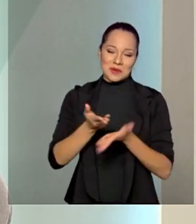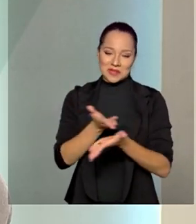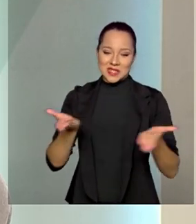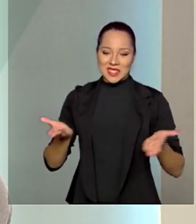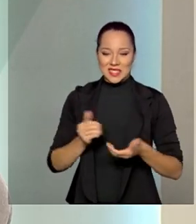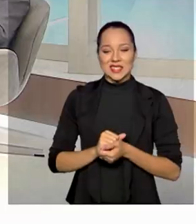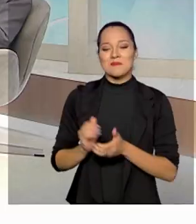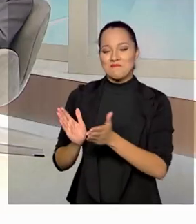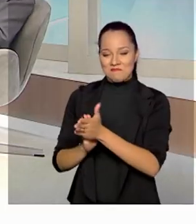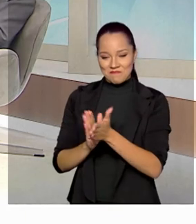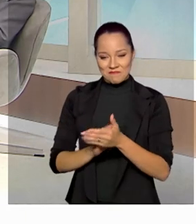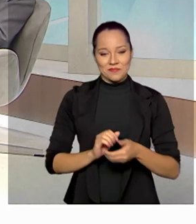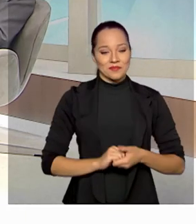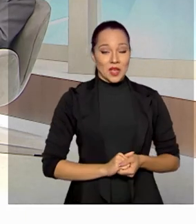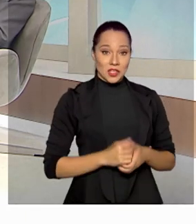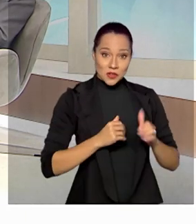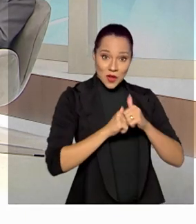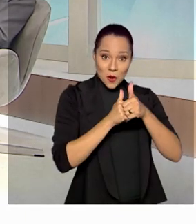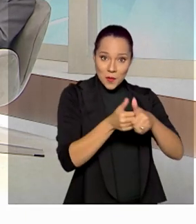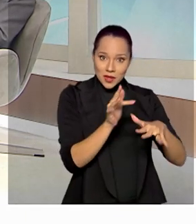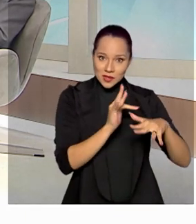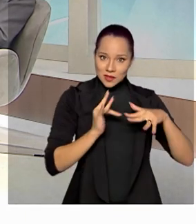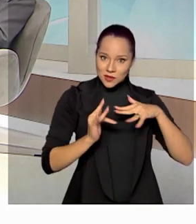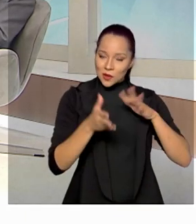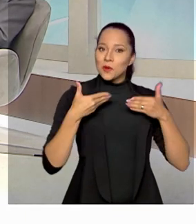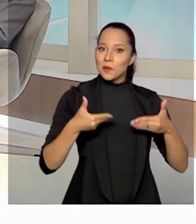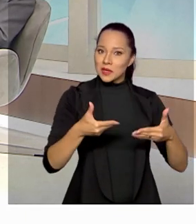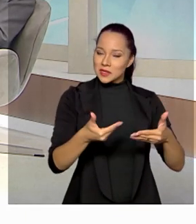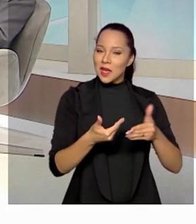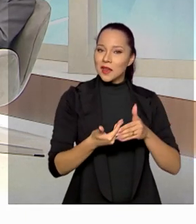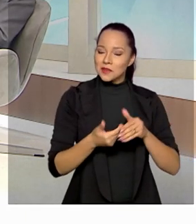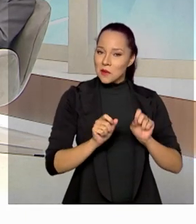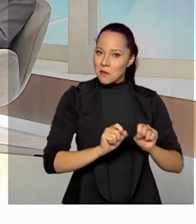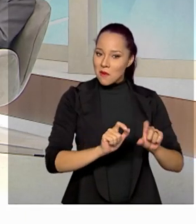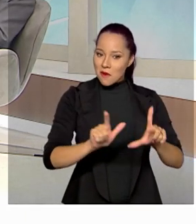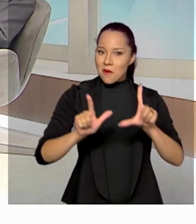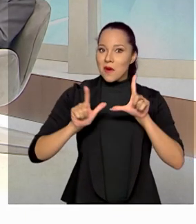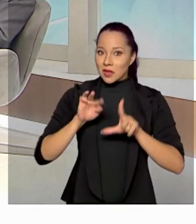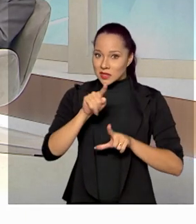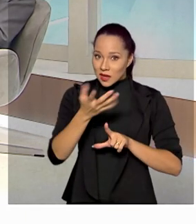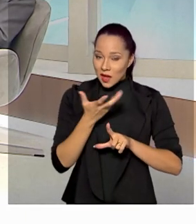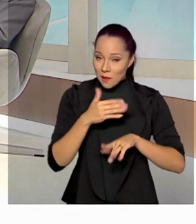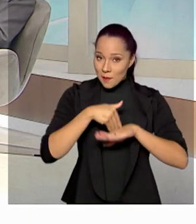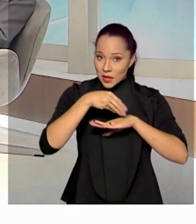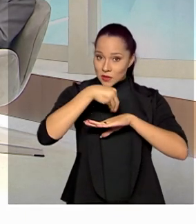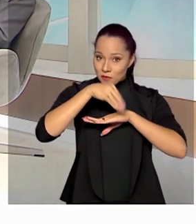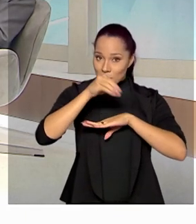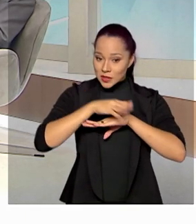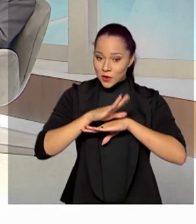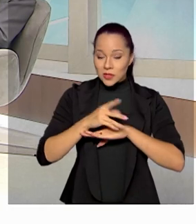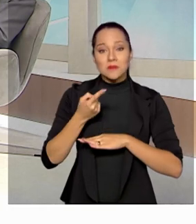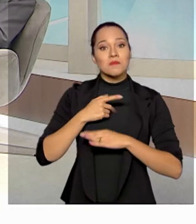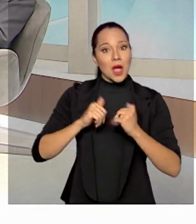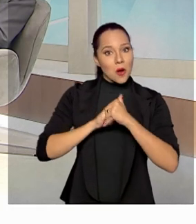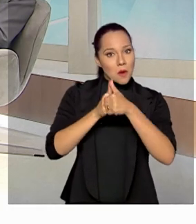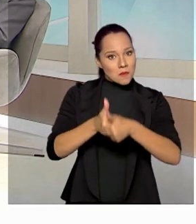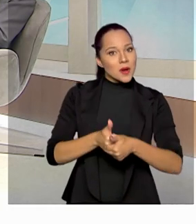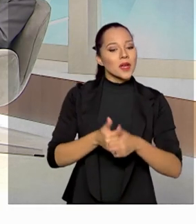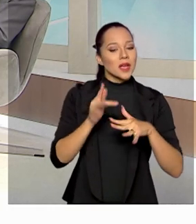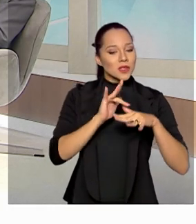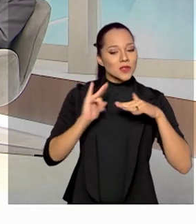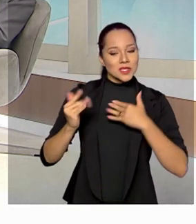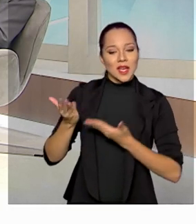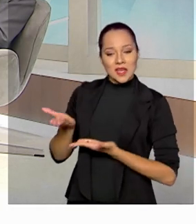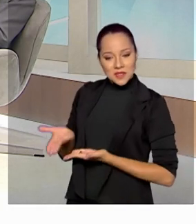vocês. Parabéns. Lá a gente vai acompanhar as redes sociais do Ministério, que vai aparecer aí na nossa tela. Quem quiser mais informações, passa a acompanhar redes